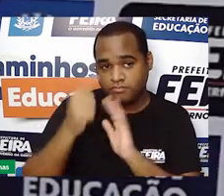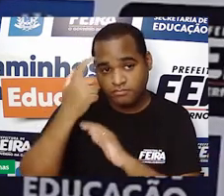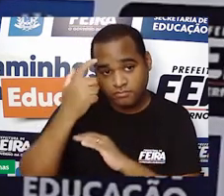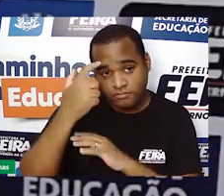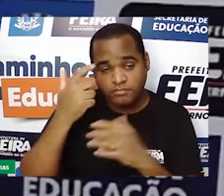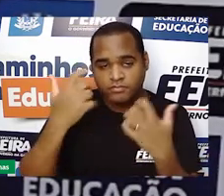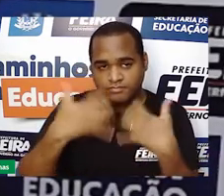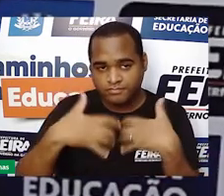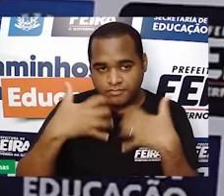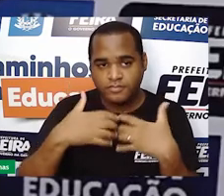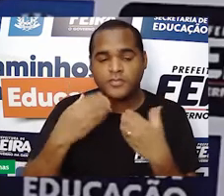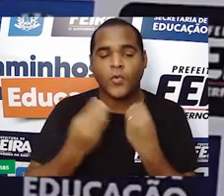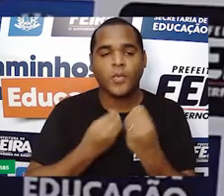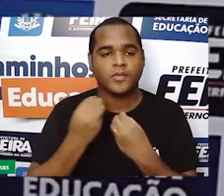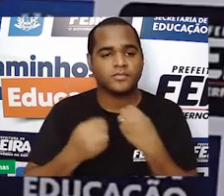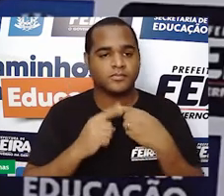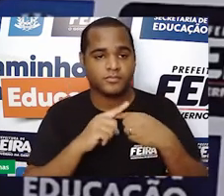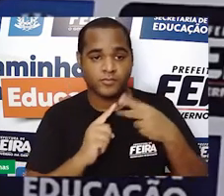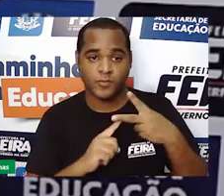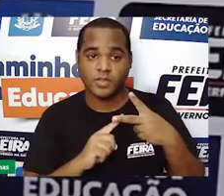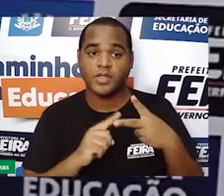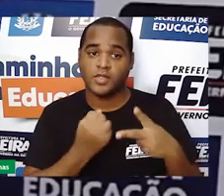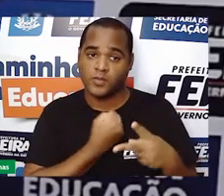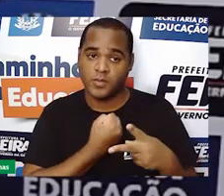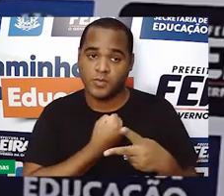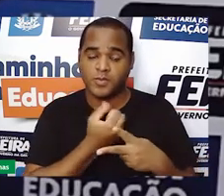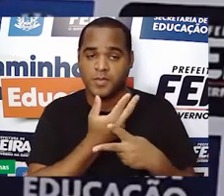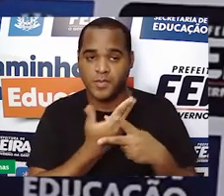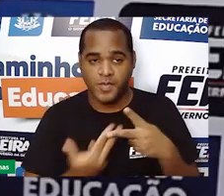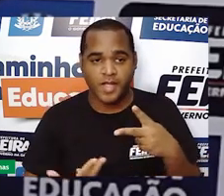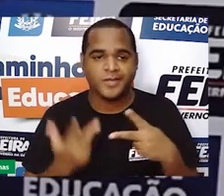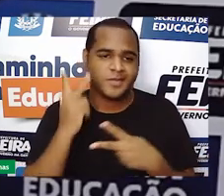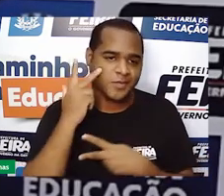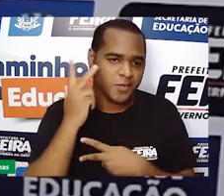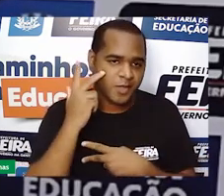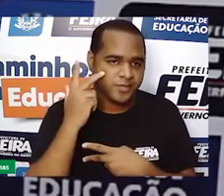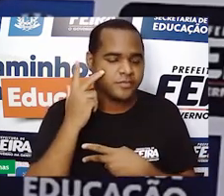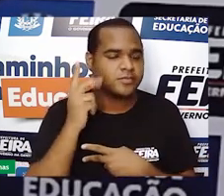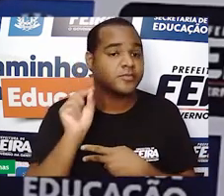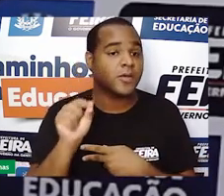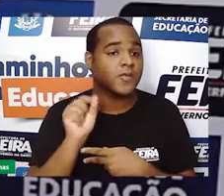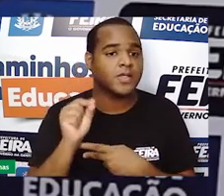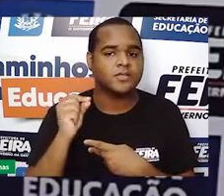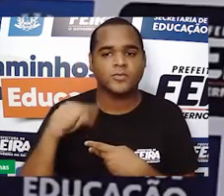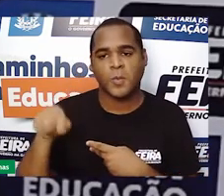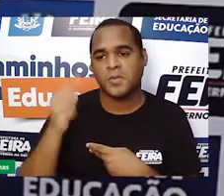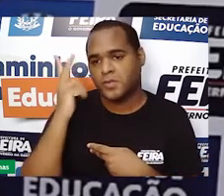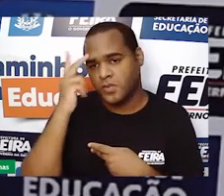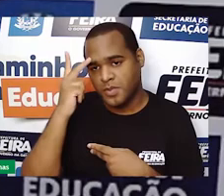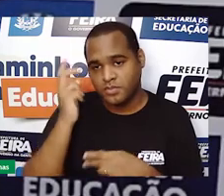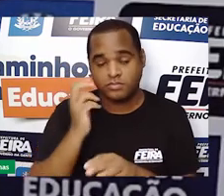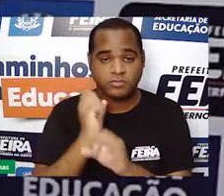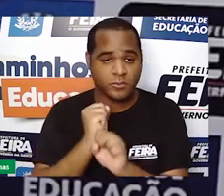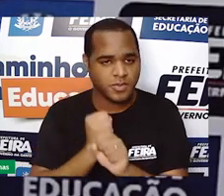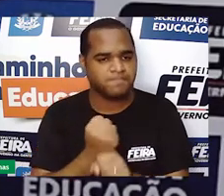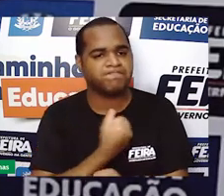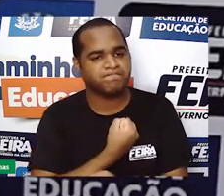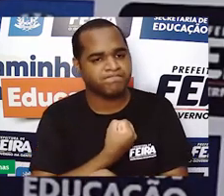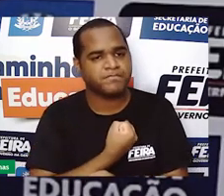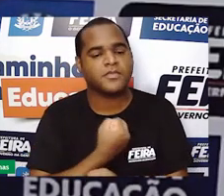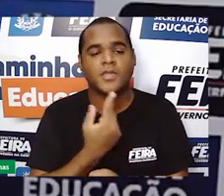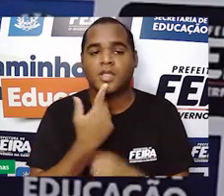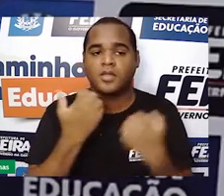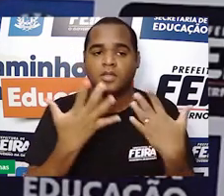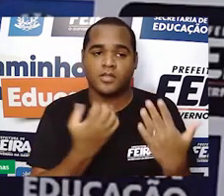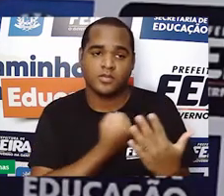Uma forma é o número natural, né? Os números naturais, que são aqueles números que a gente usa para contar. Esses números